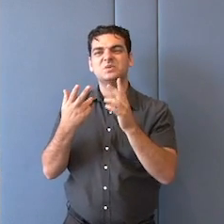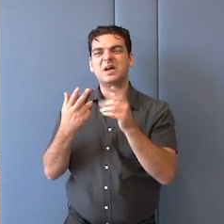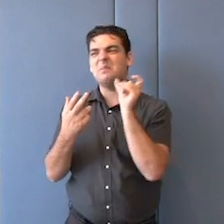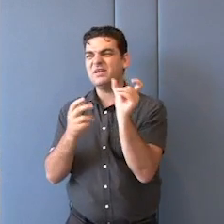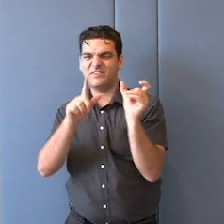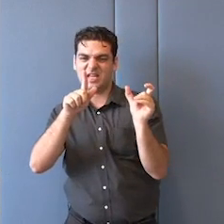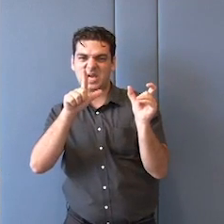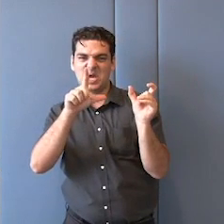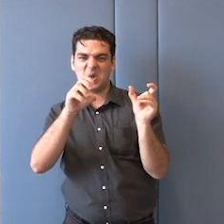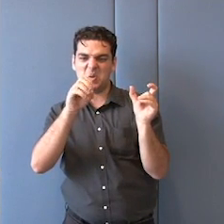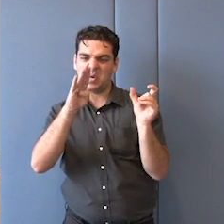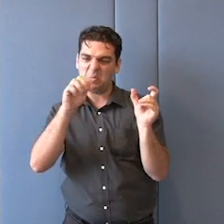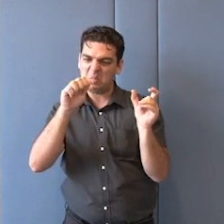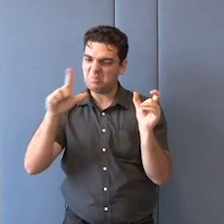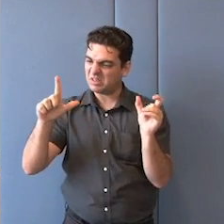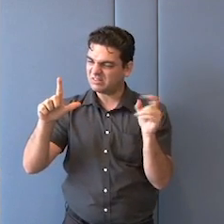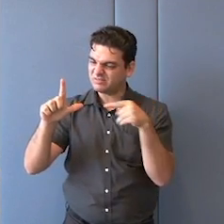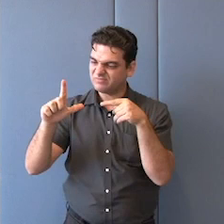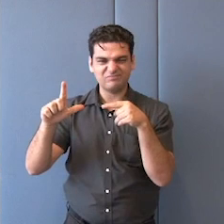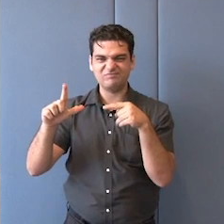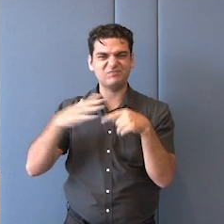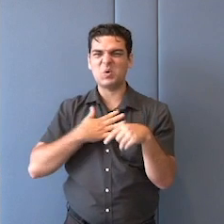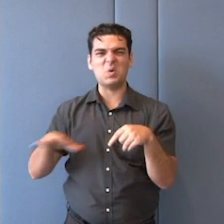começou a usar muito a palavra global quando eu quero falar de internacional.